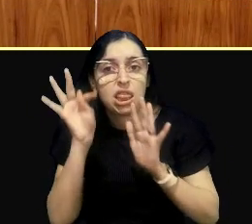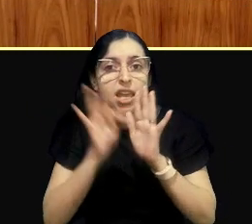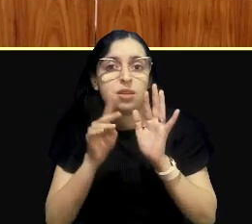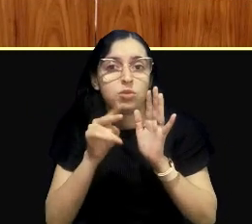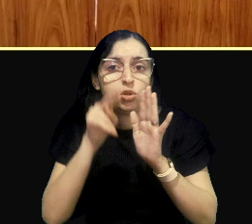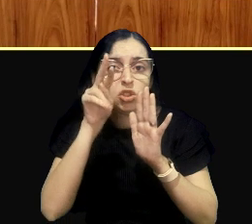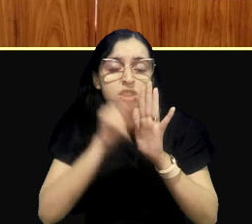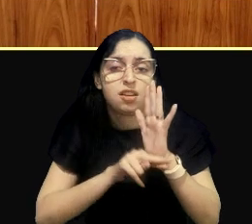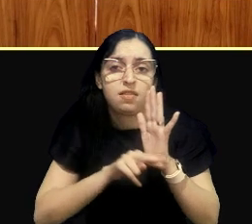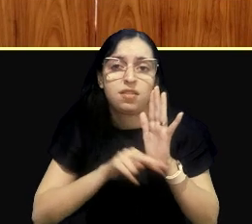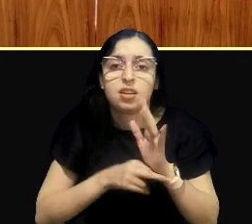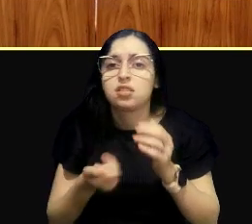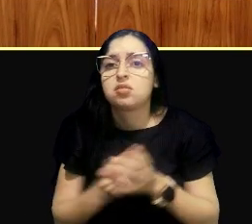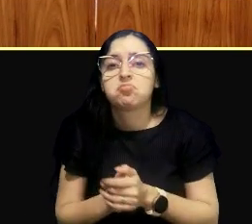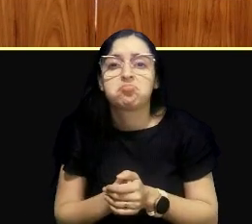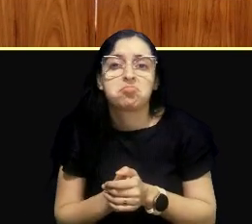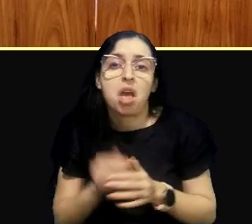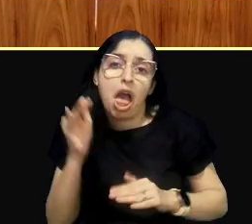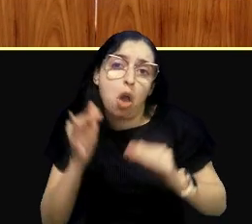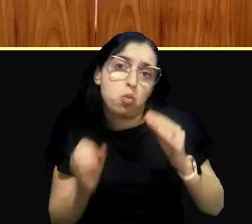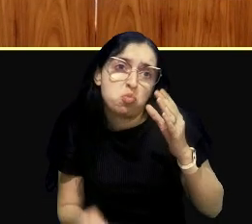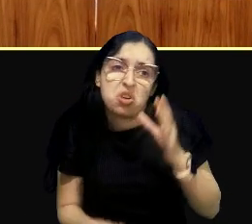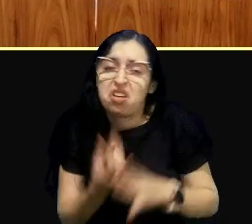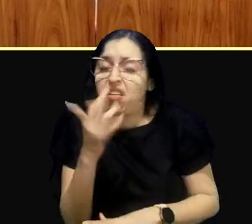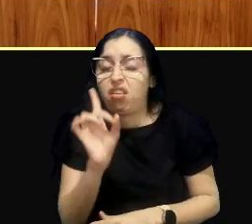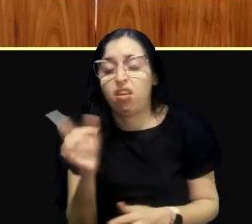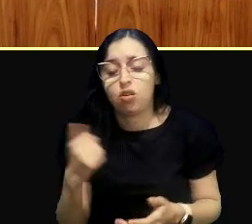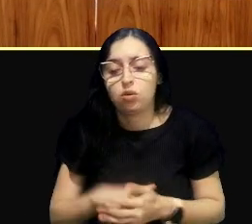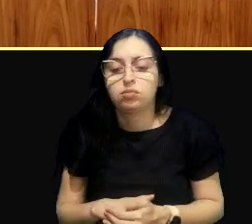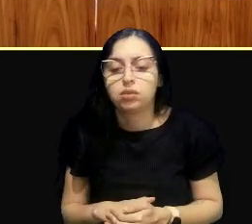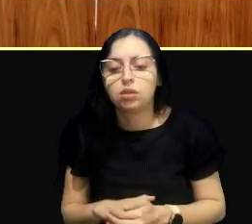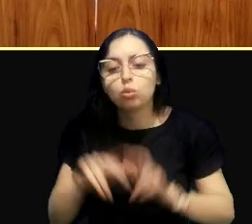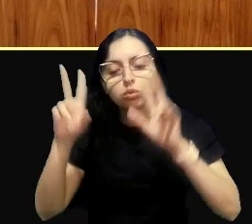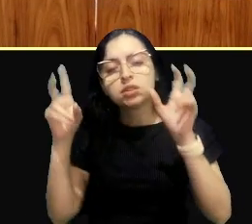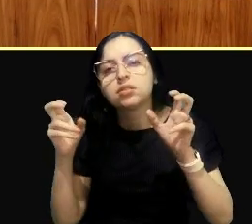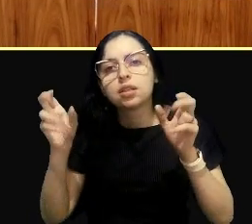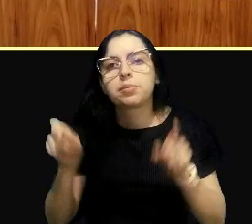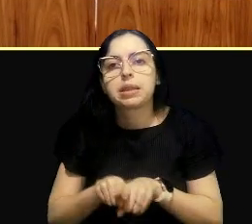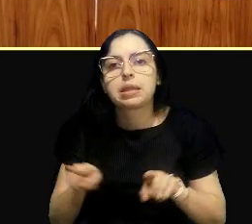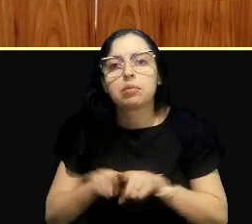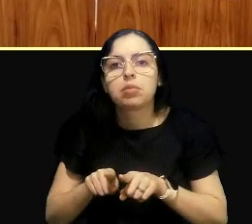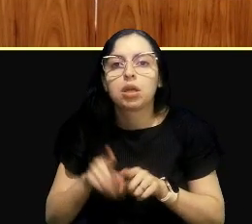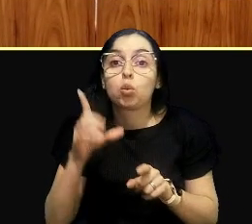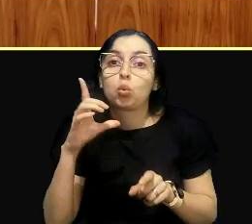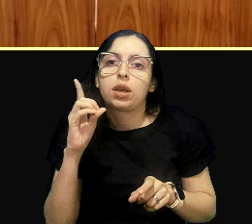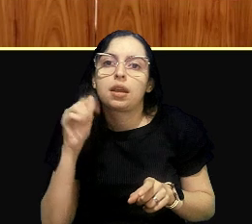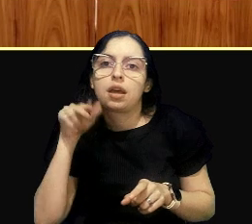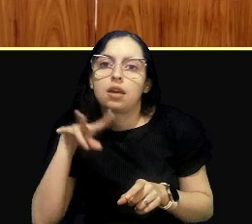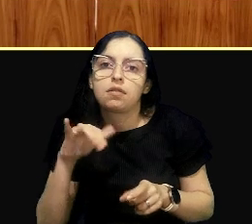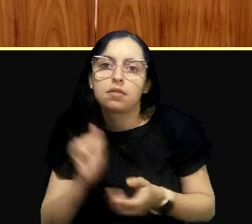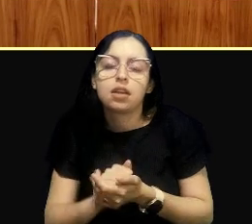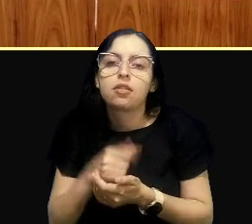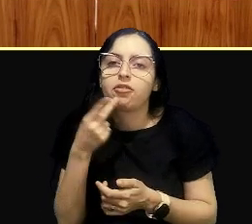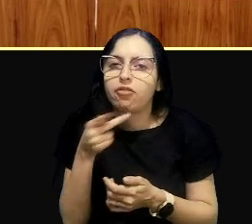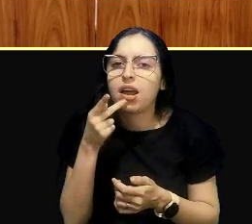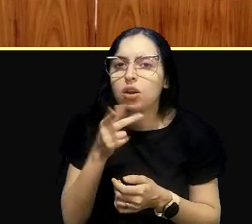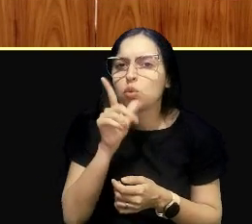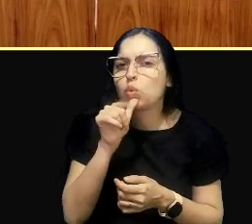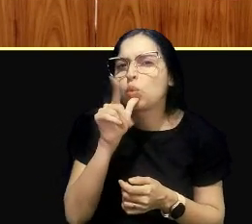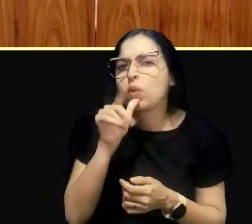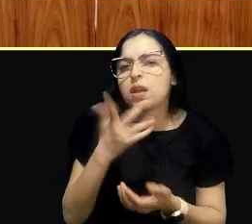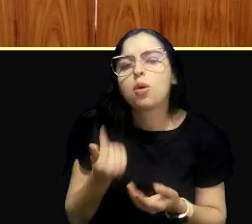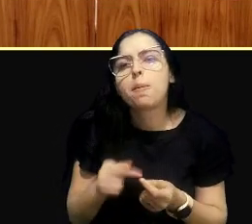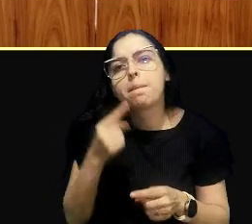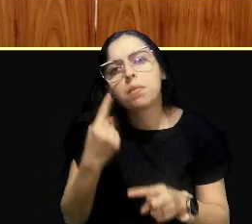talvez não se viabilize, né, é, e essa questão também que o doutor, que o professor Davi coloca dos rios, quer dizer, por que que você